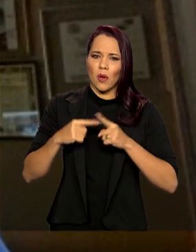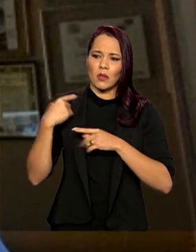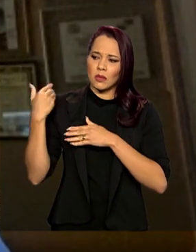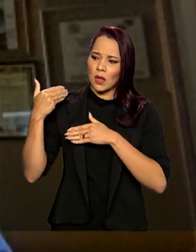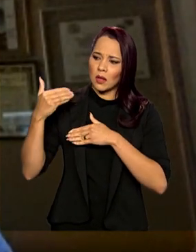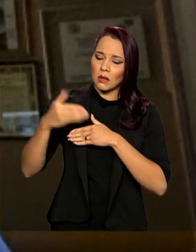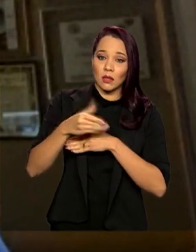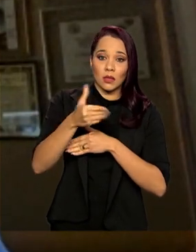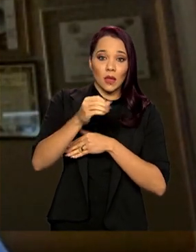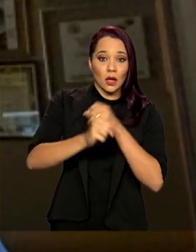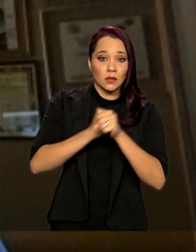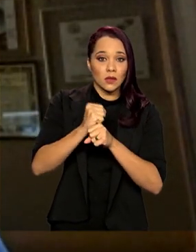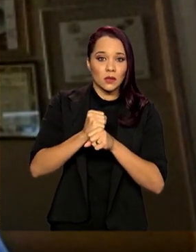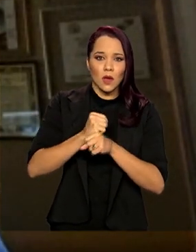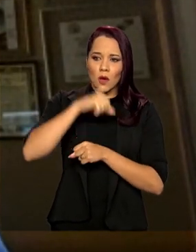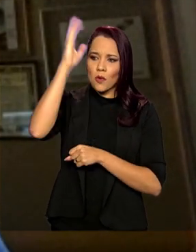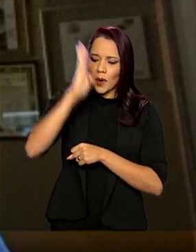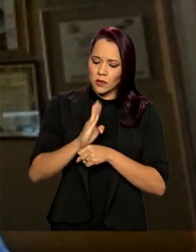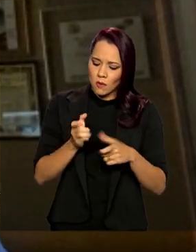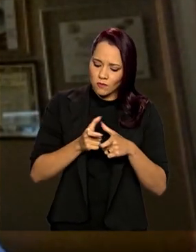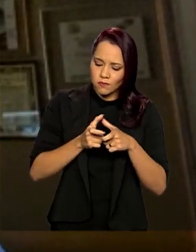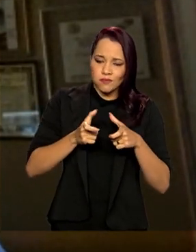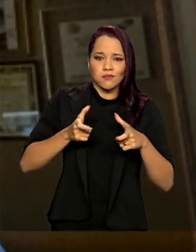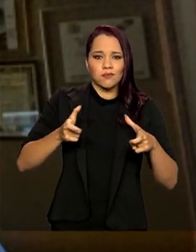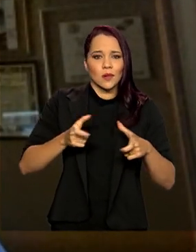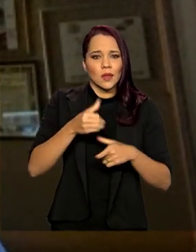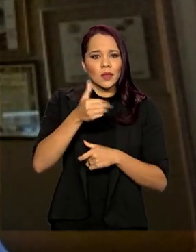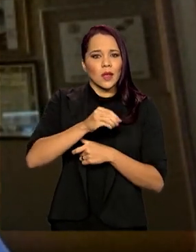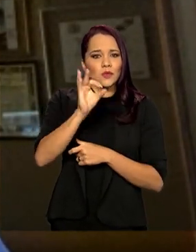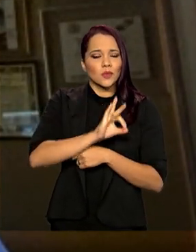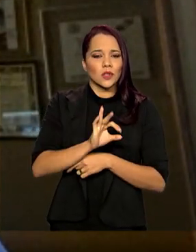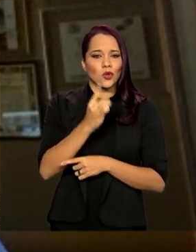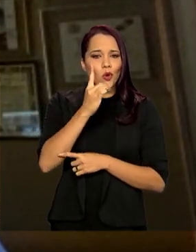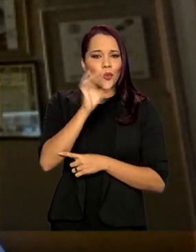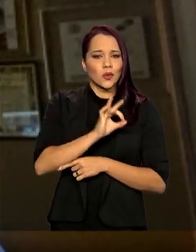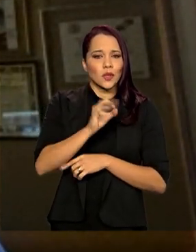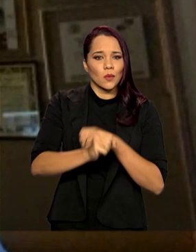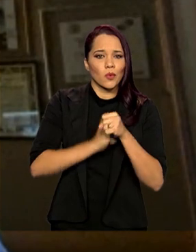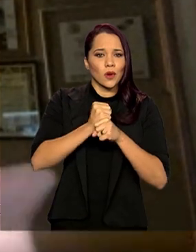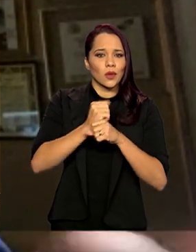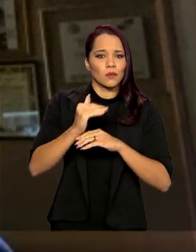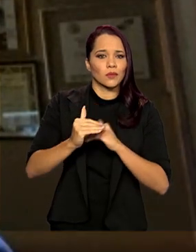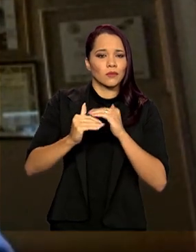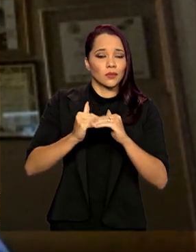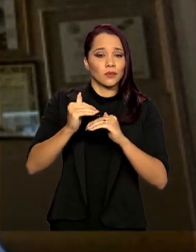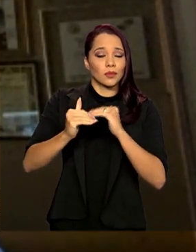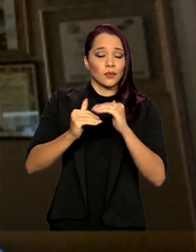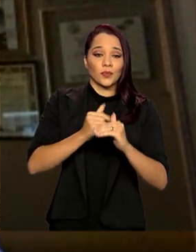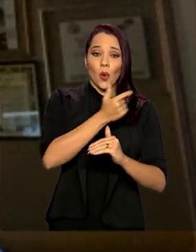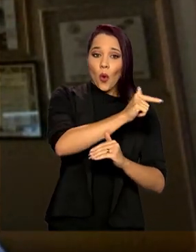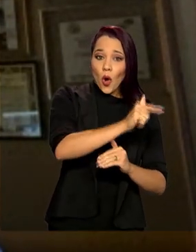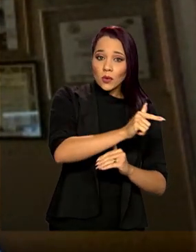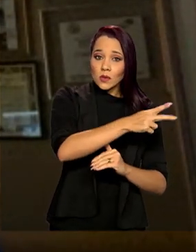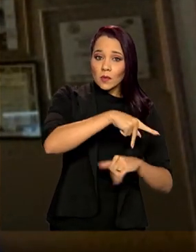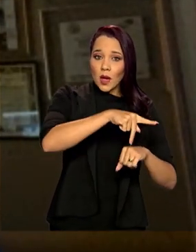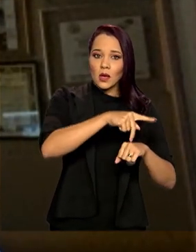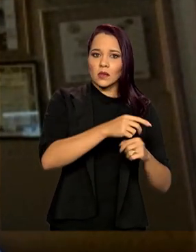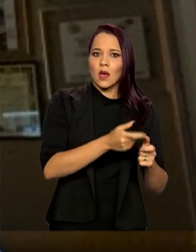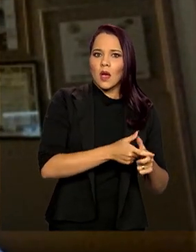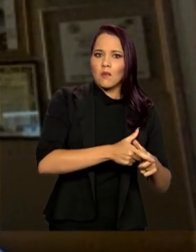o Brasil cresceu só 10%, 1% ao ano, enquanto que os emergentes cresceram